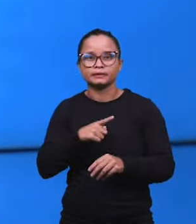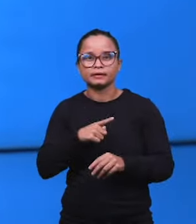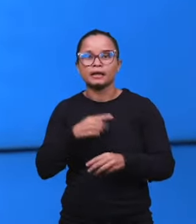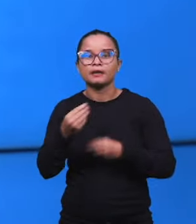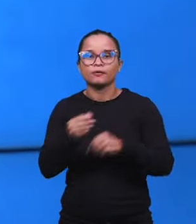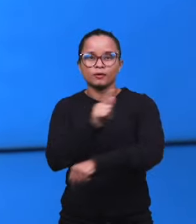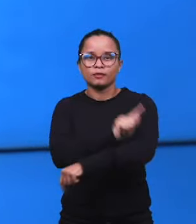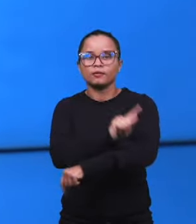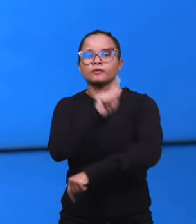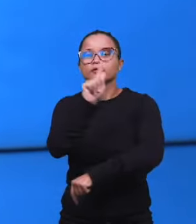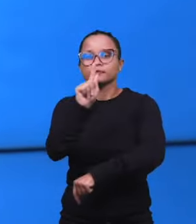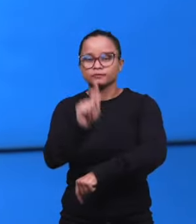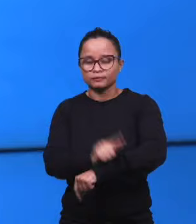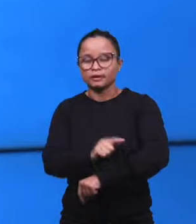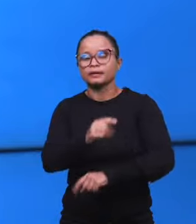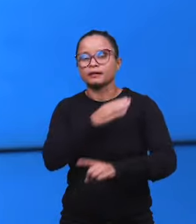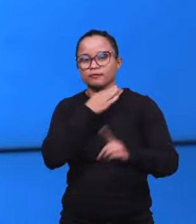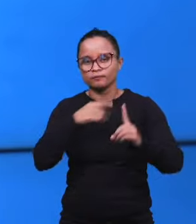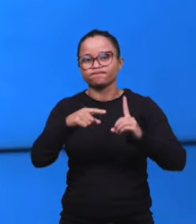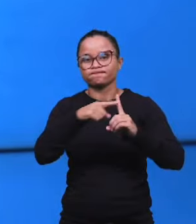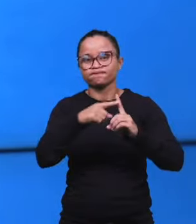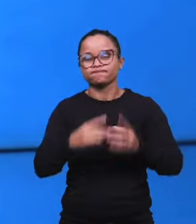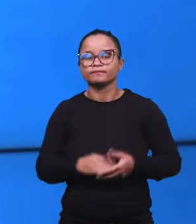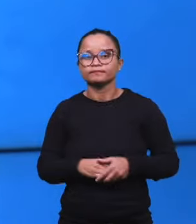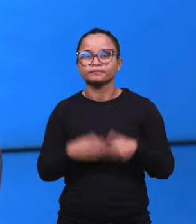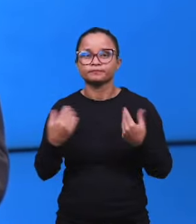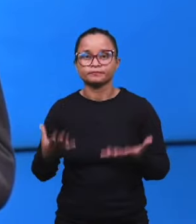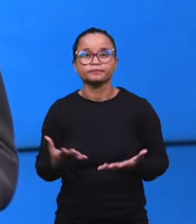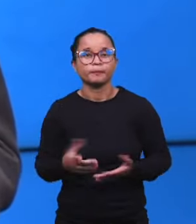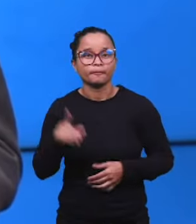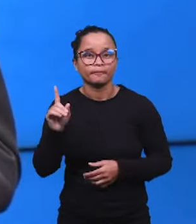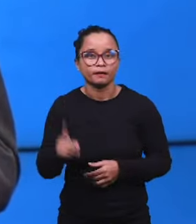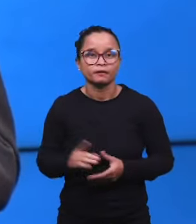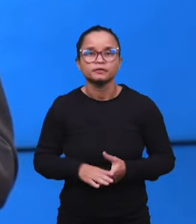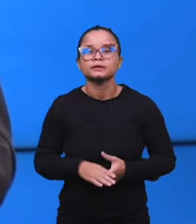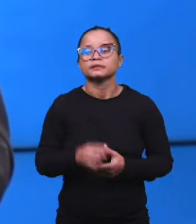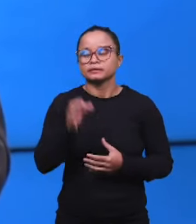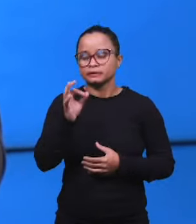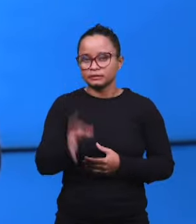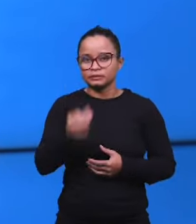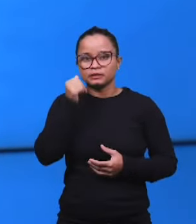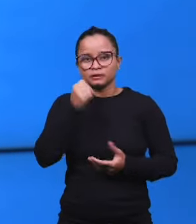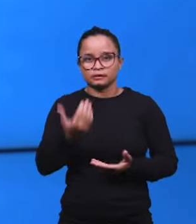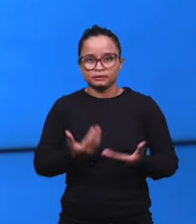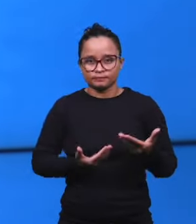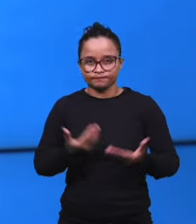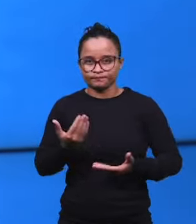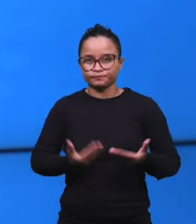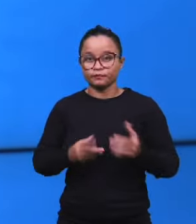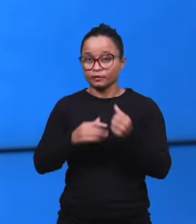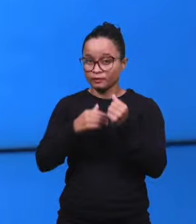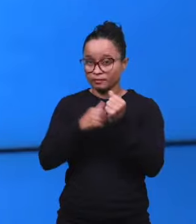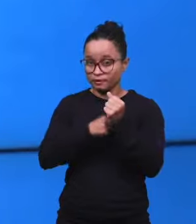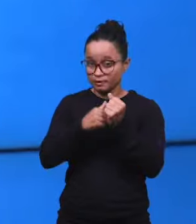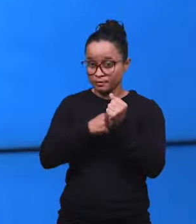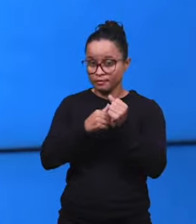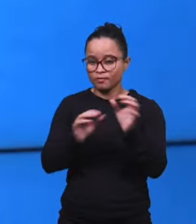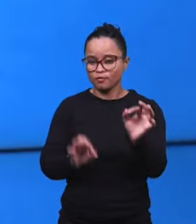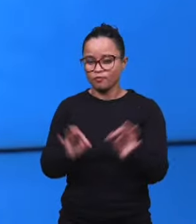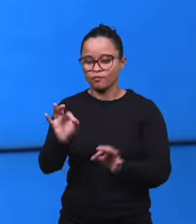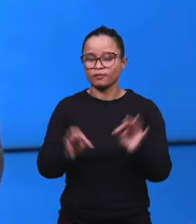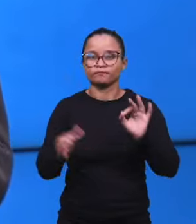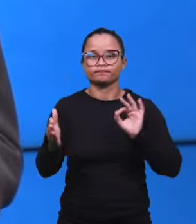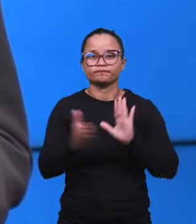incenso, que está relacionado ao Golgotha. E era esse mesmo, irmã Esther, o segredo, ou seja, o